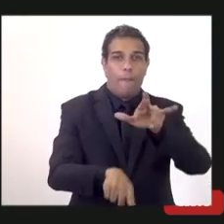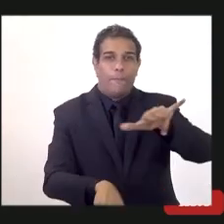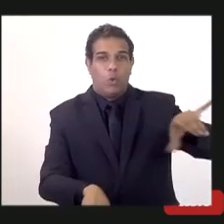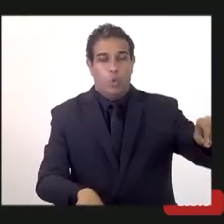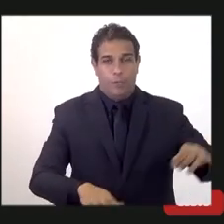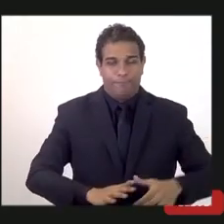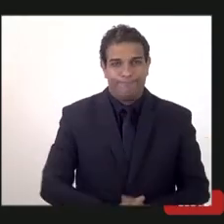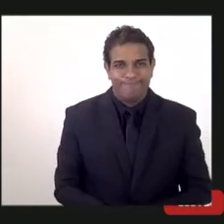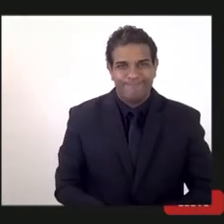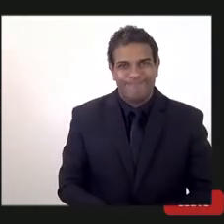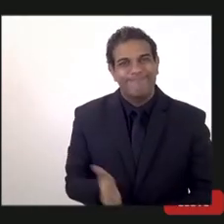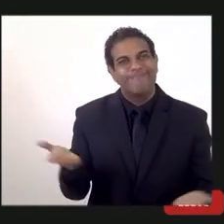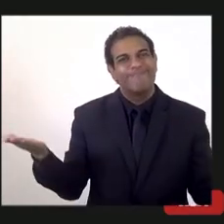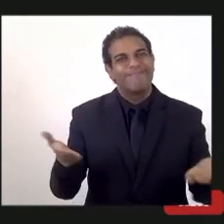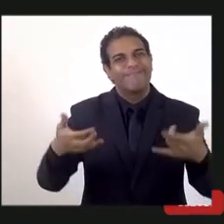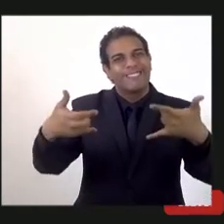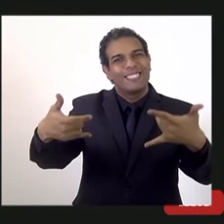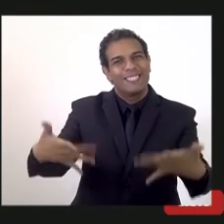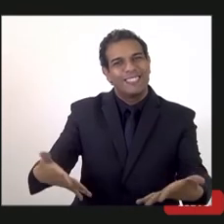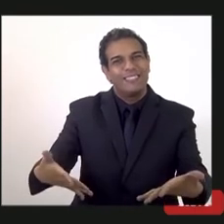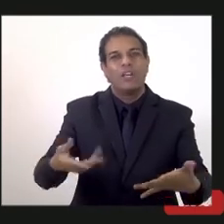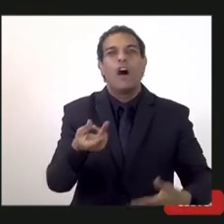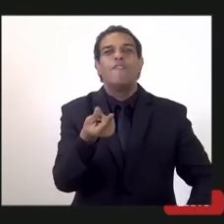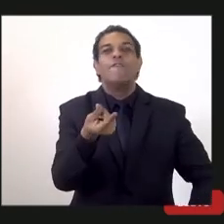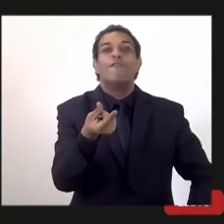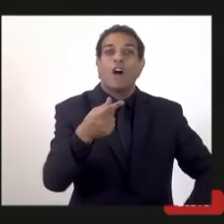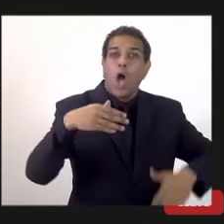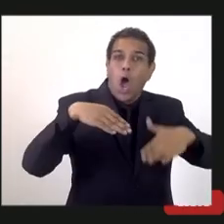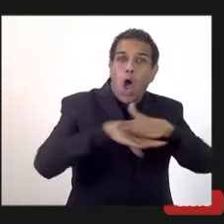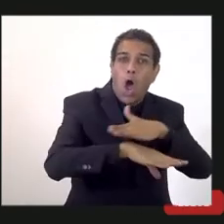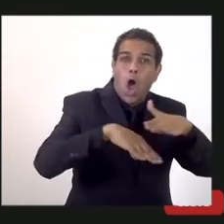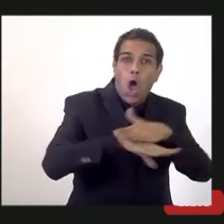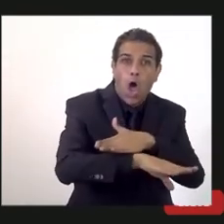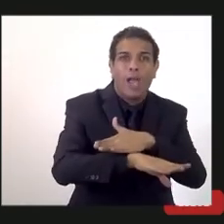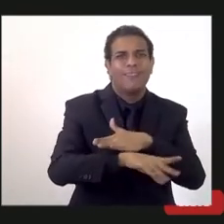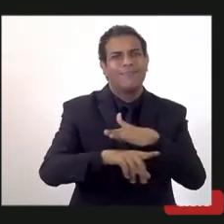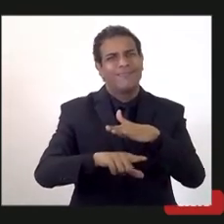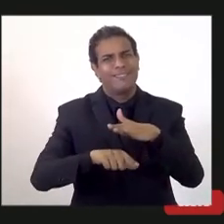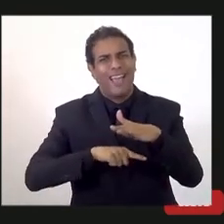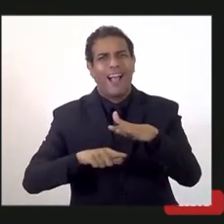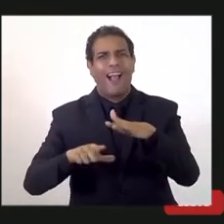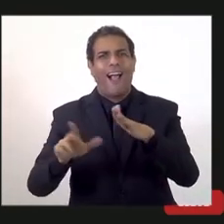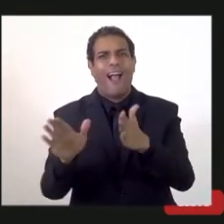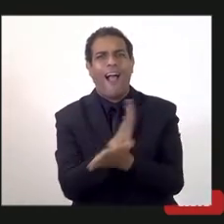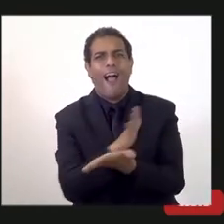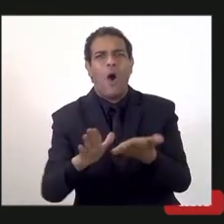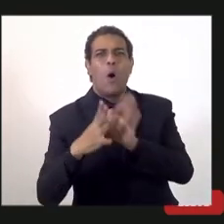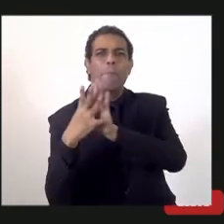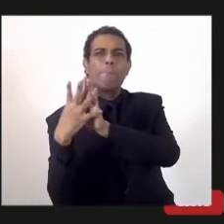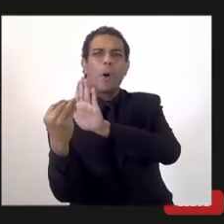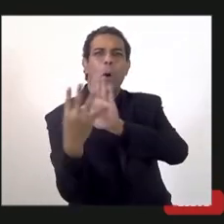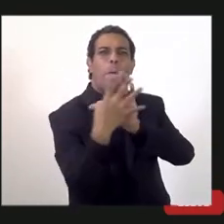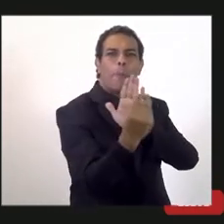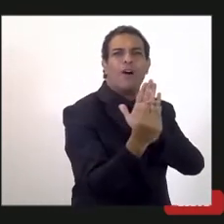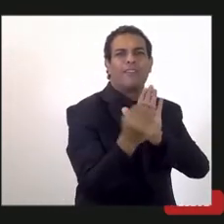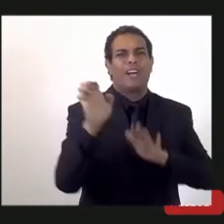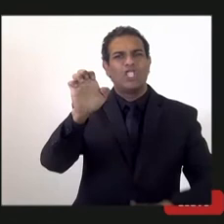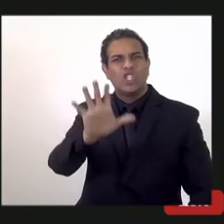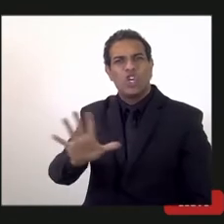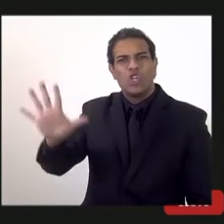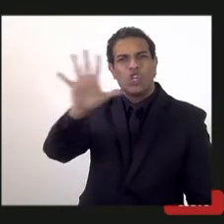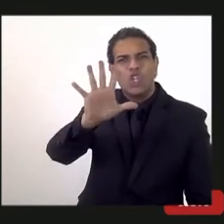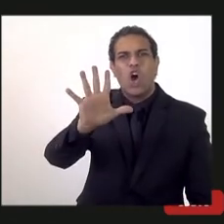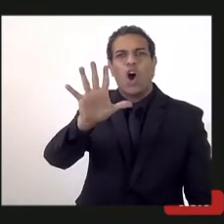A gente tem, agora falando especificamente no fundo, gente tem movimentos, a gente tem modelos internacionais, desde Noruega até